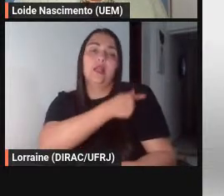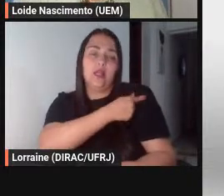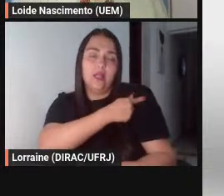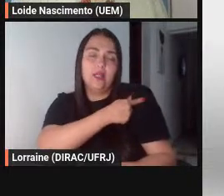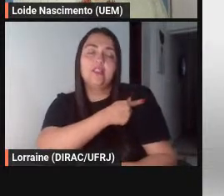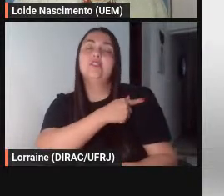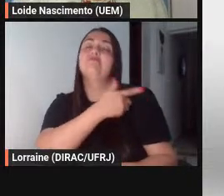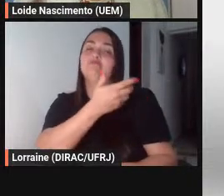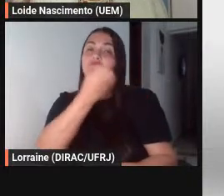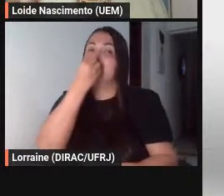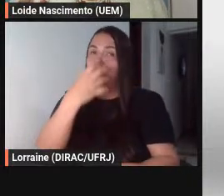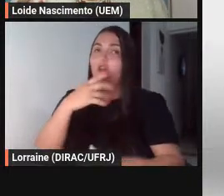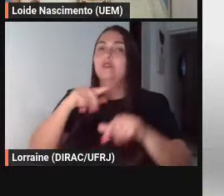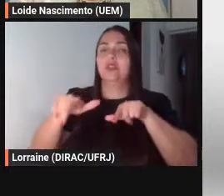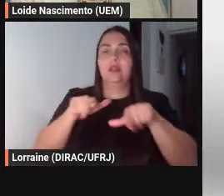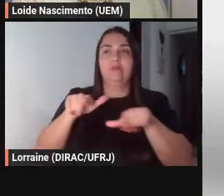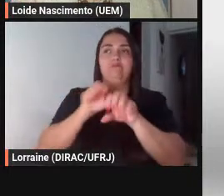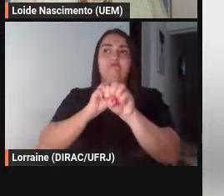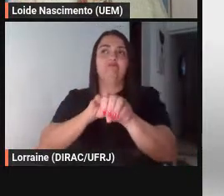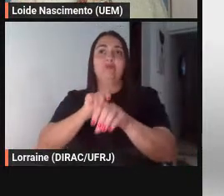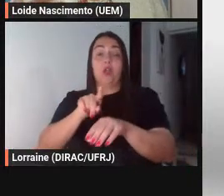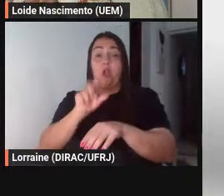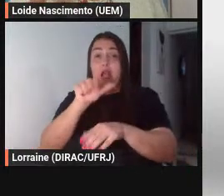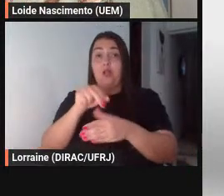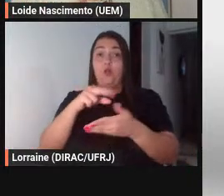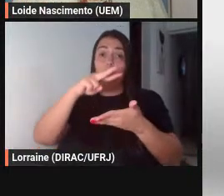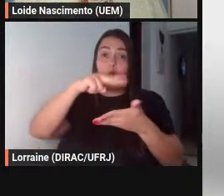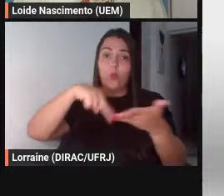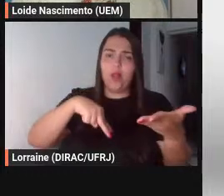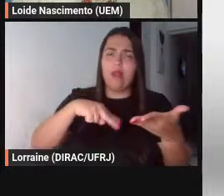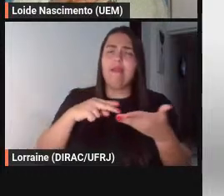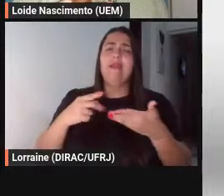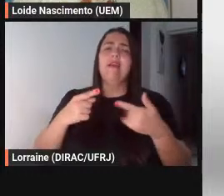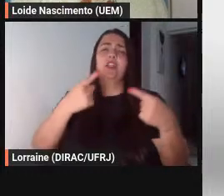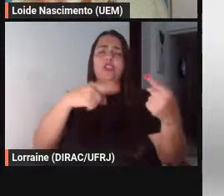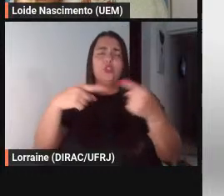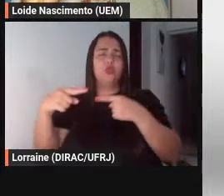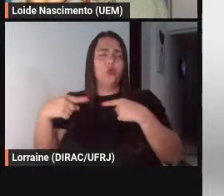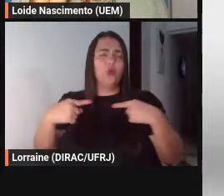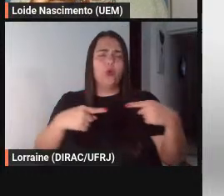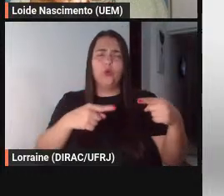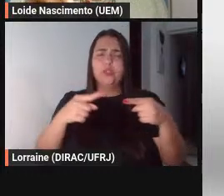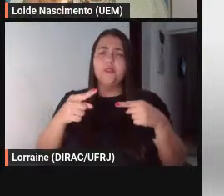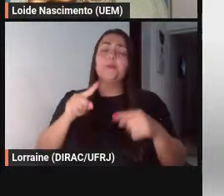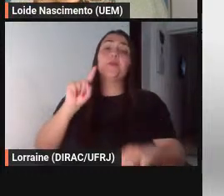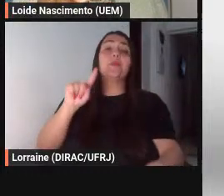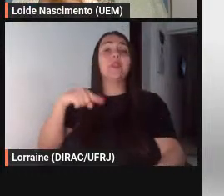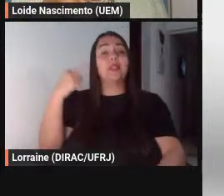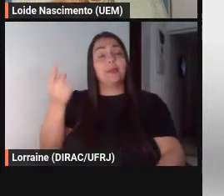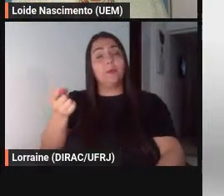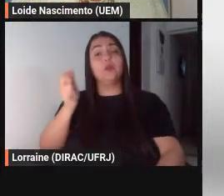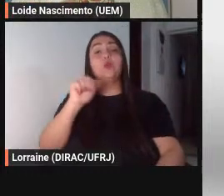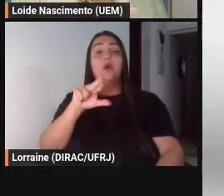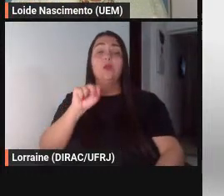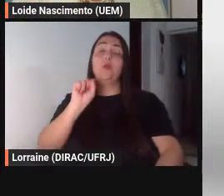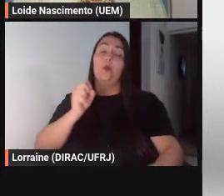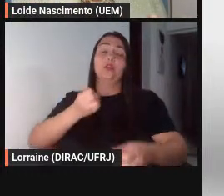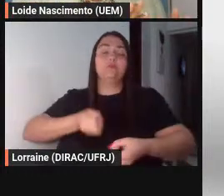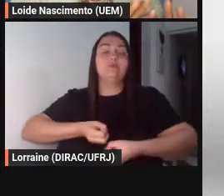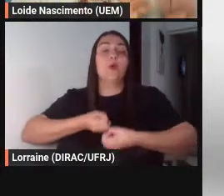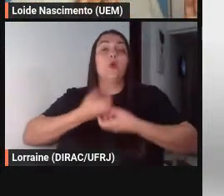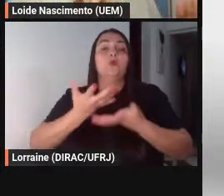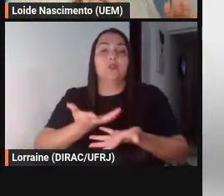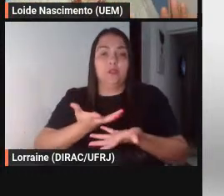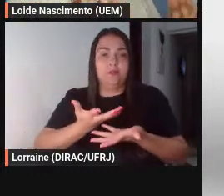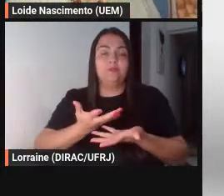anos né o aluno lê discute certo e depois ele pode produzir a professora